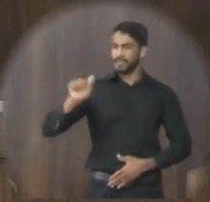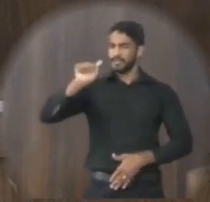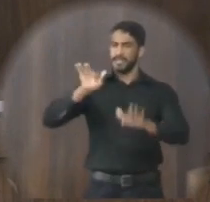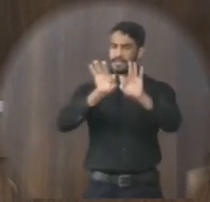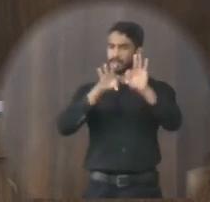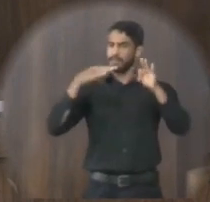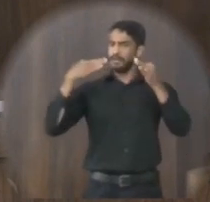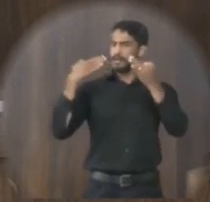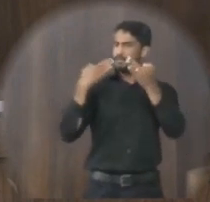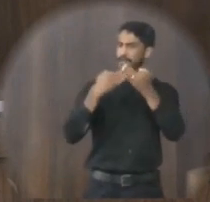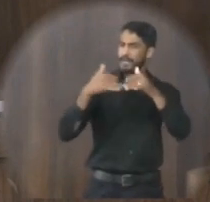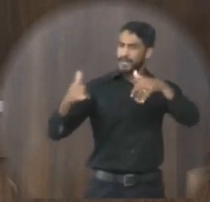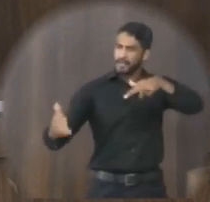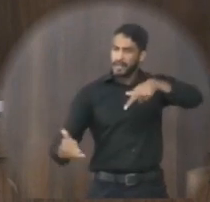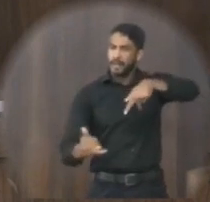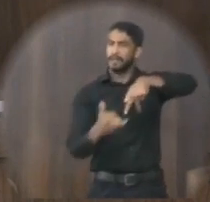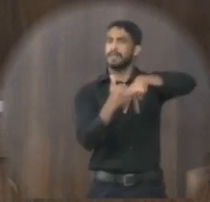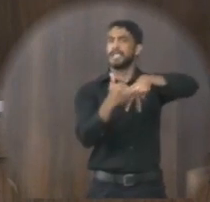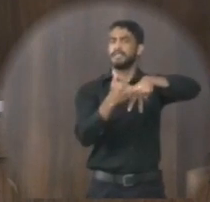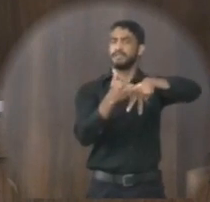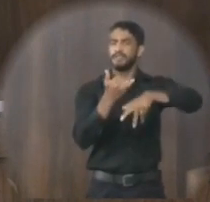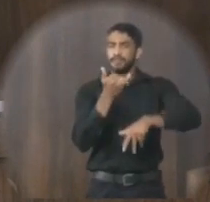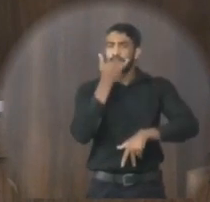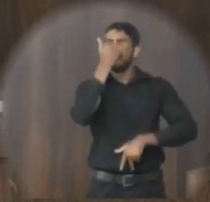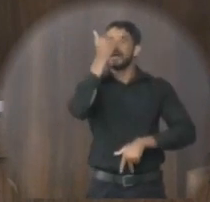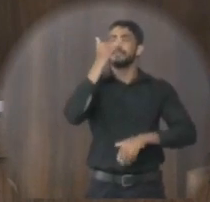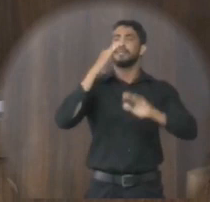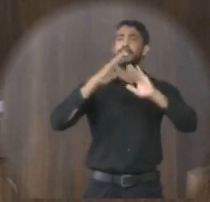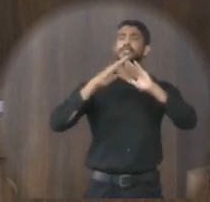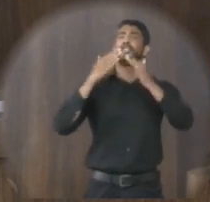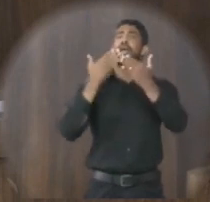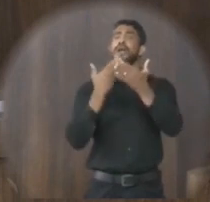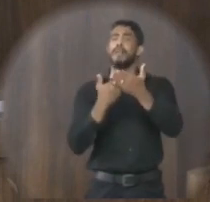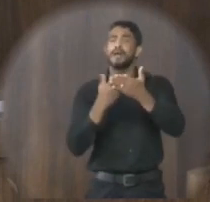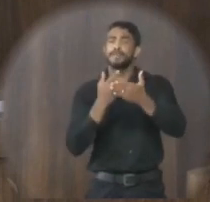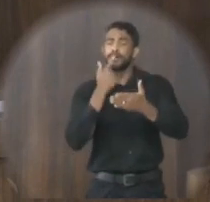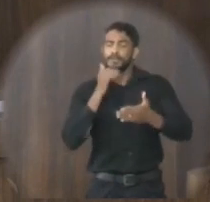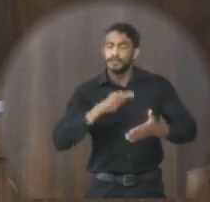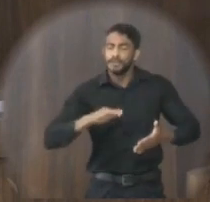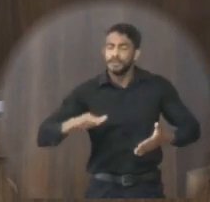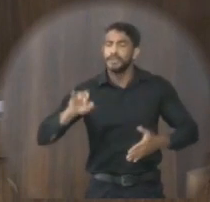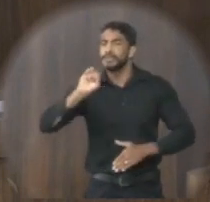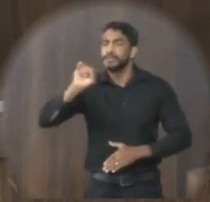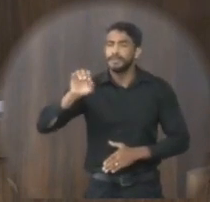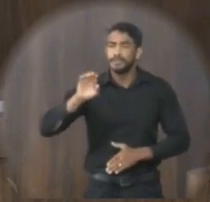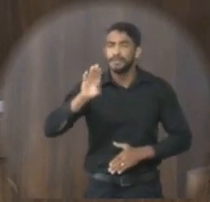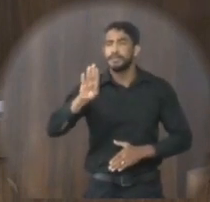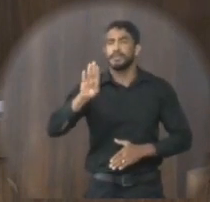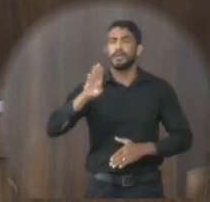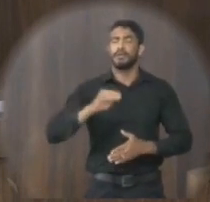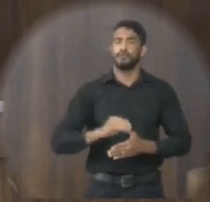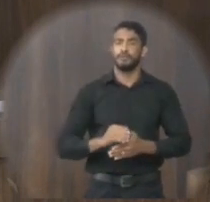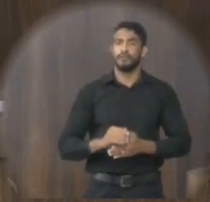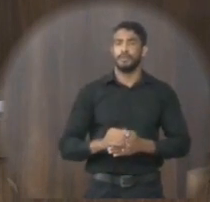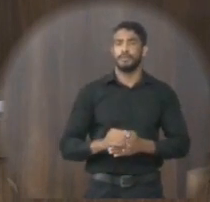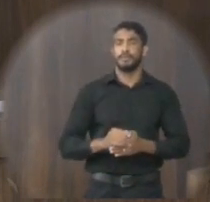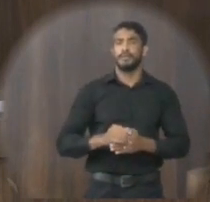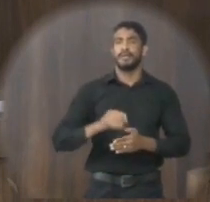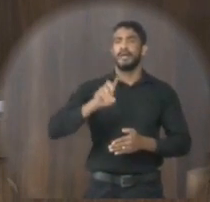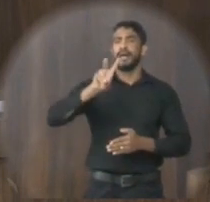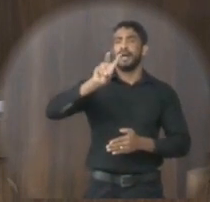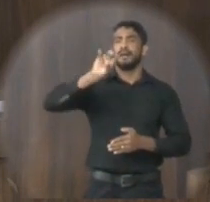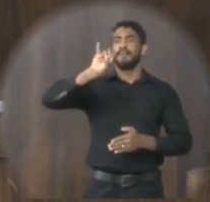das Vítimas e Sobreviventes da Tragédia da Creche Gente Inocente de Janaúba. A Vítiana,